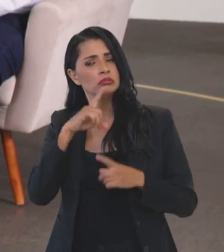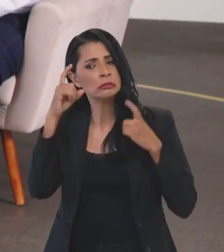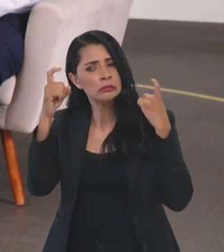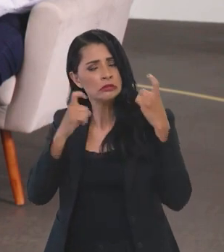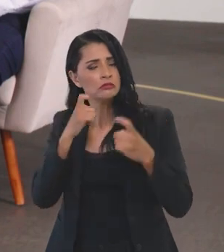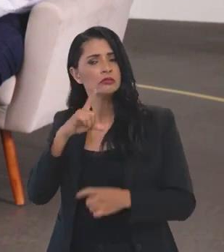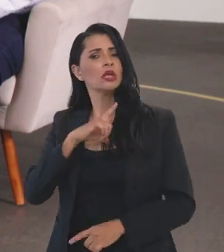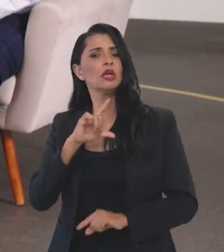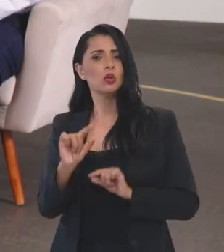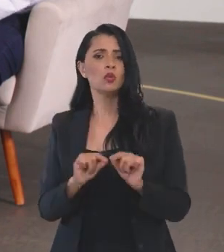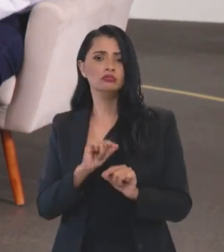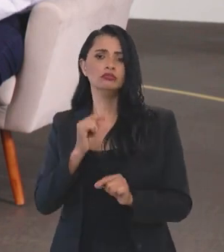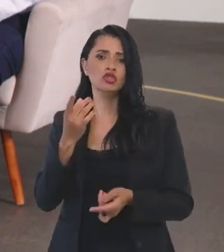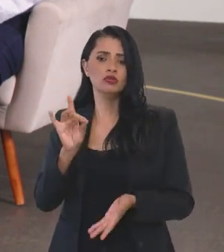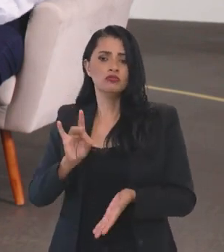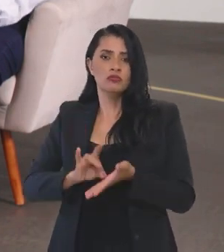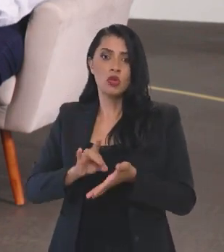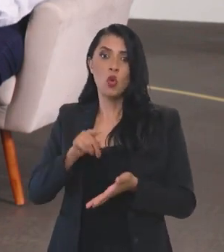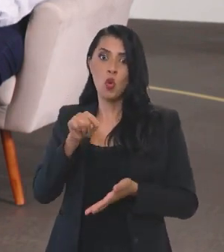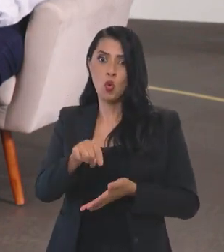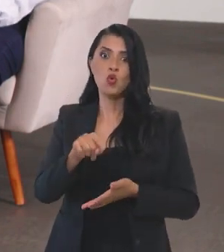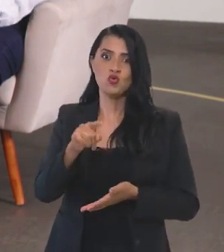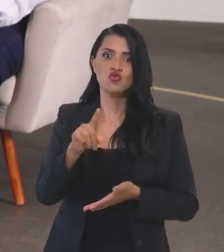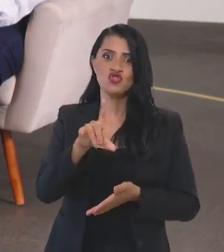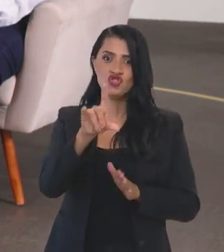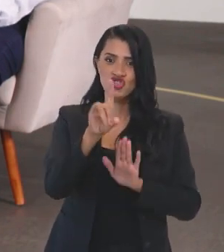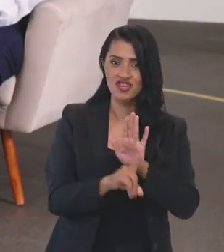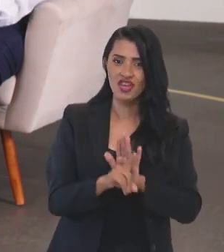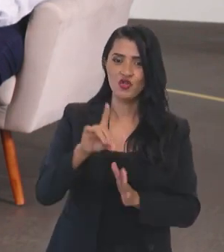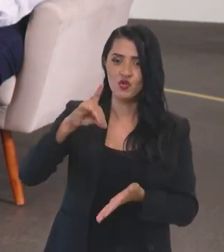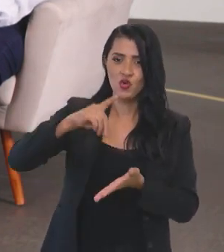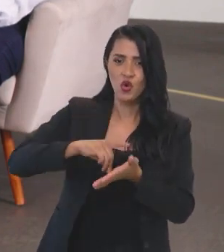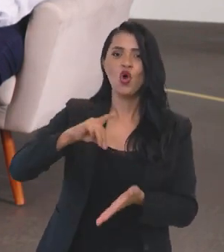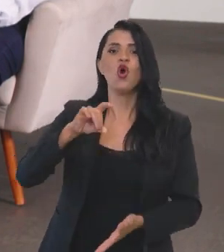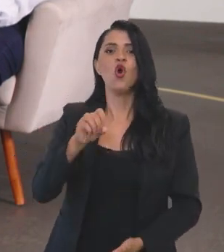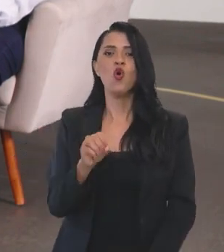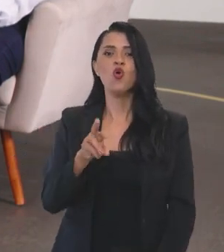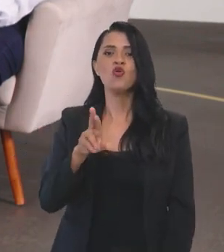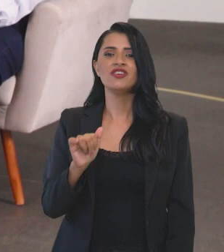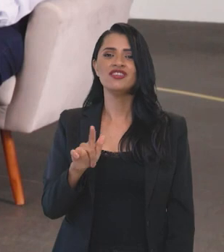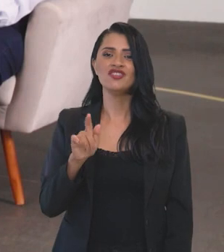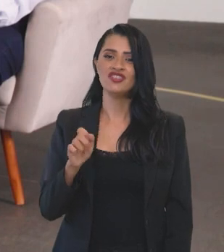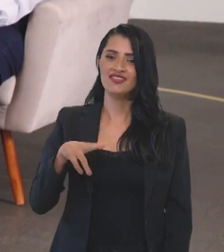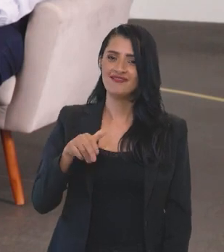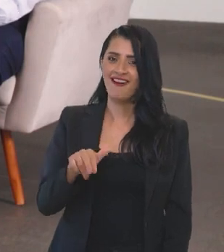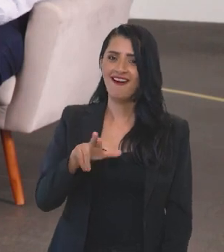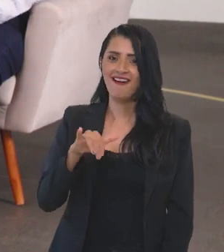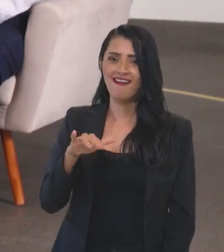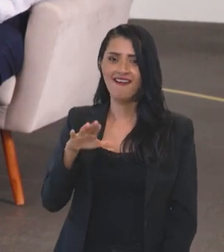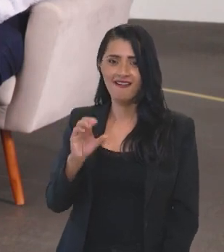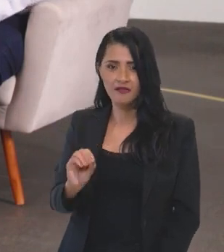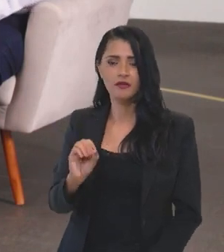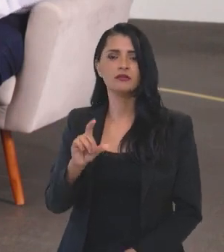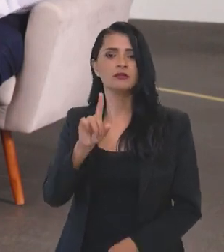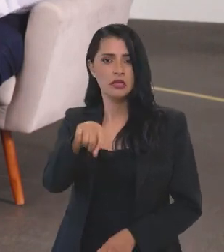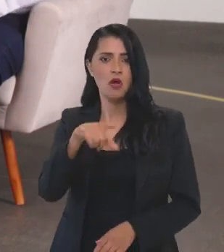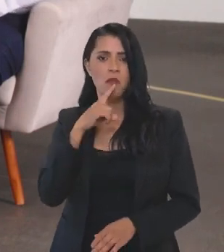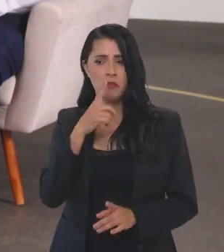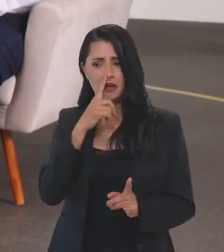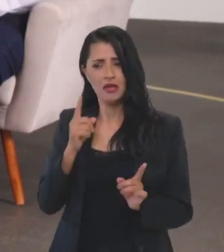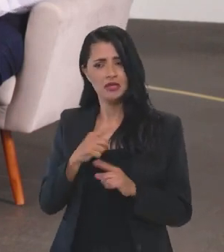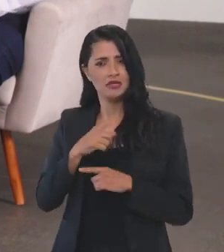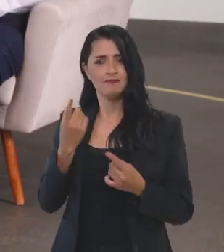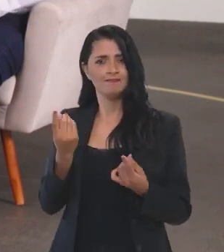preocupação de reconhecer os direitos originários. Então, por isso que nós colocamos isso como uma